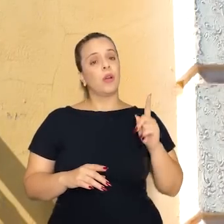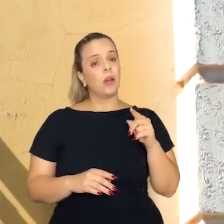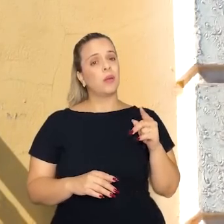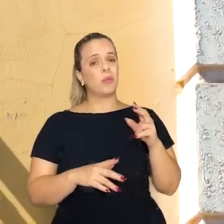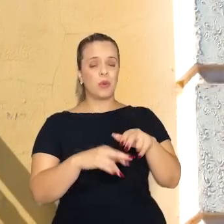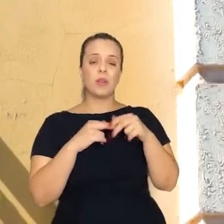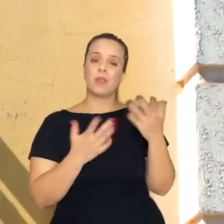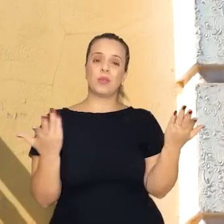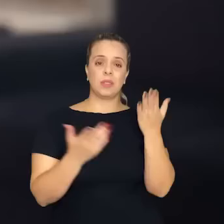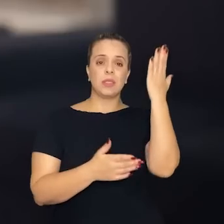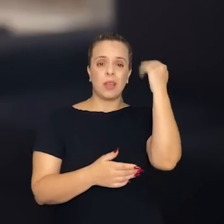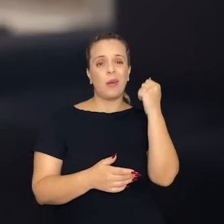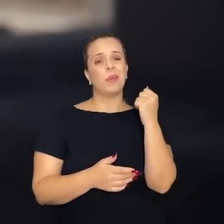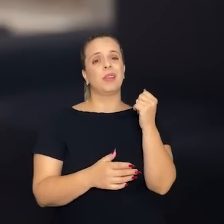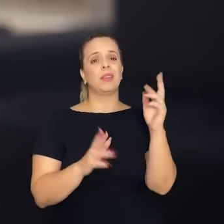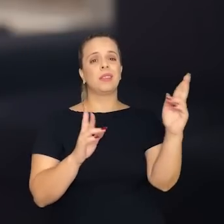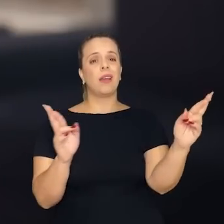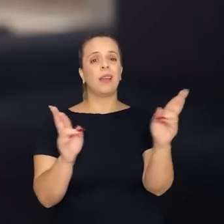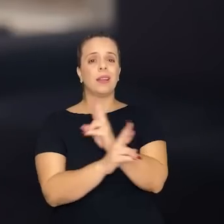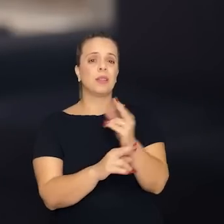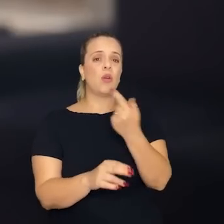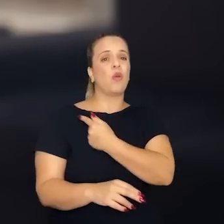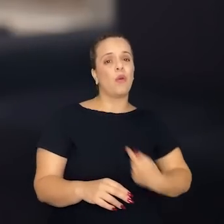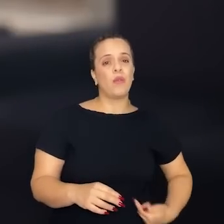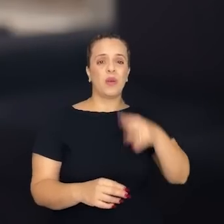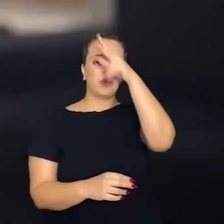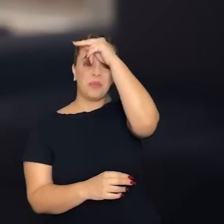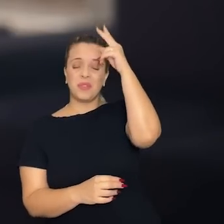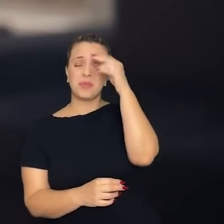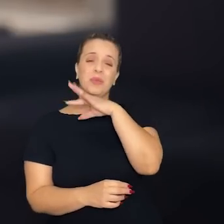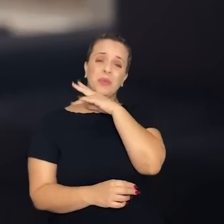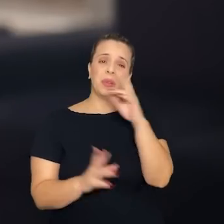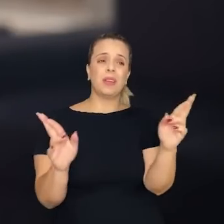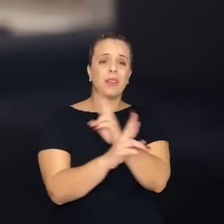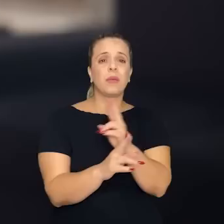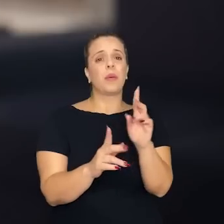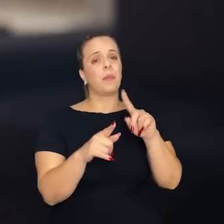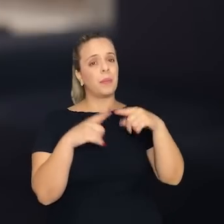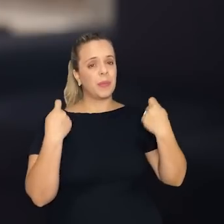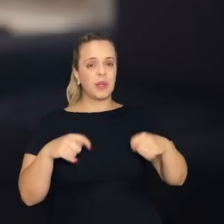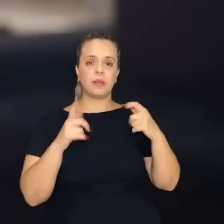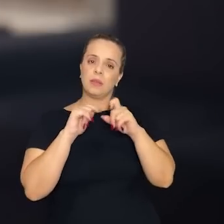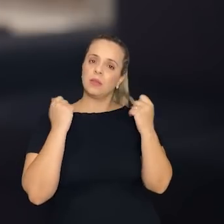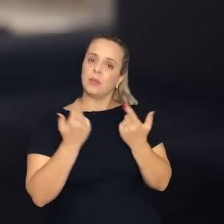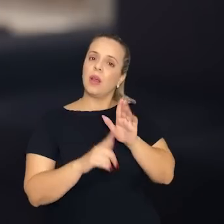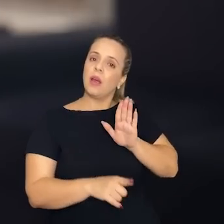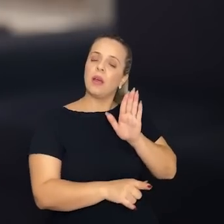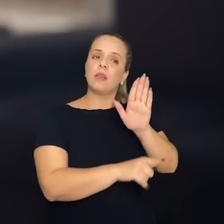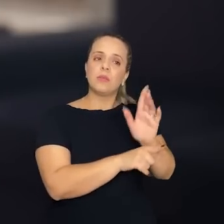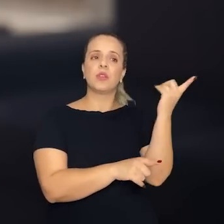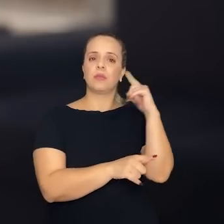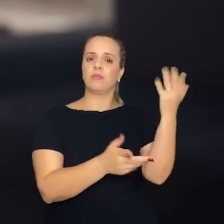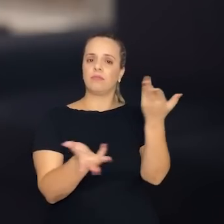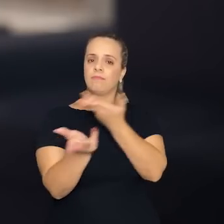relação que hoje o governo tem com a Prefeitura Municipal de fazer essa ponte para que nós possamos dar